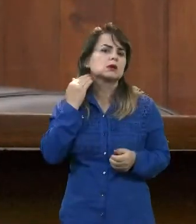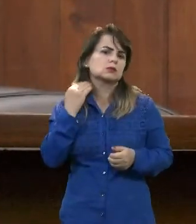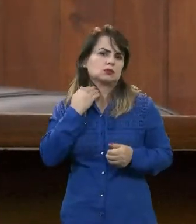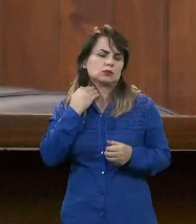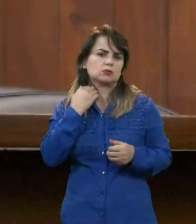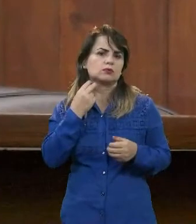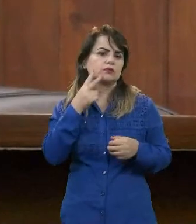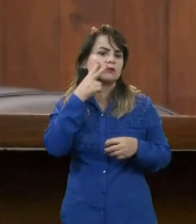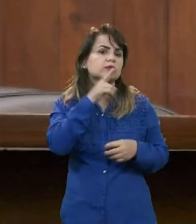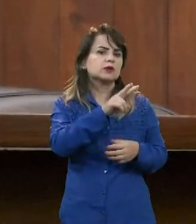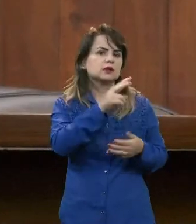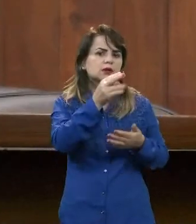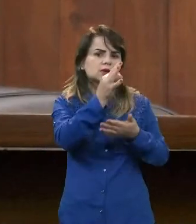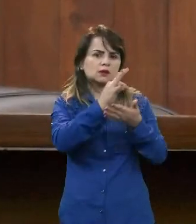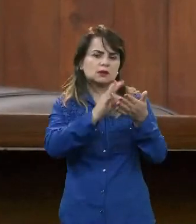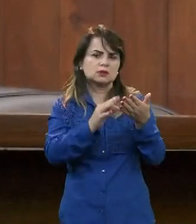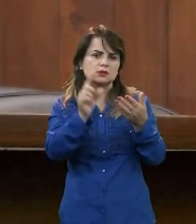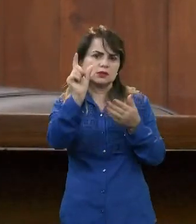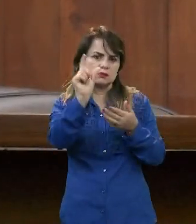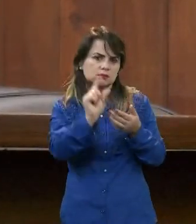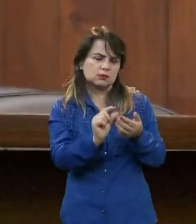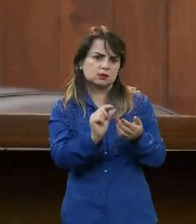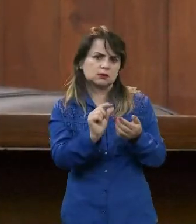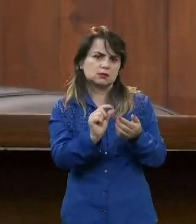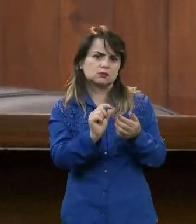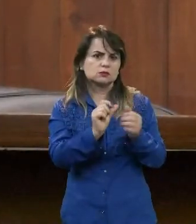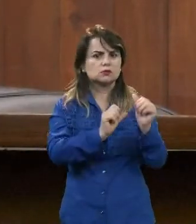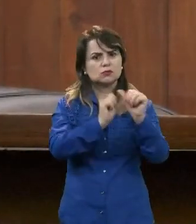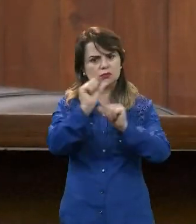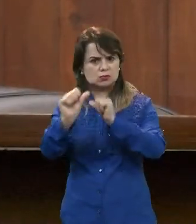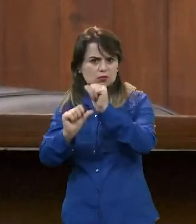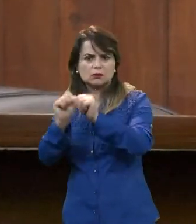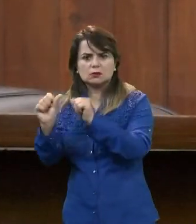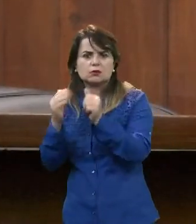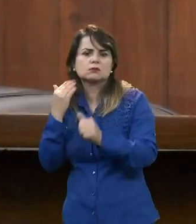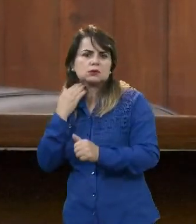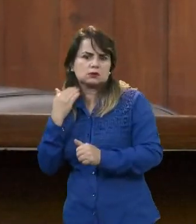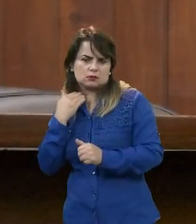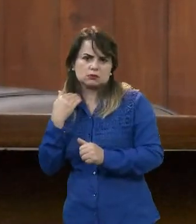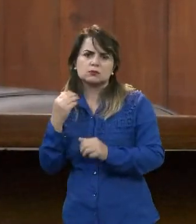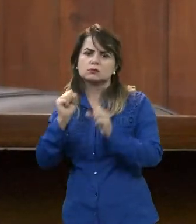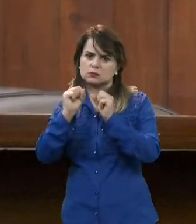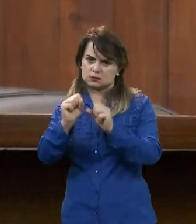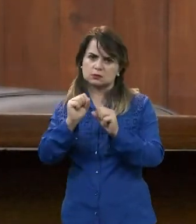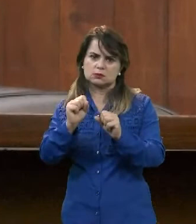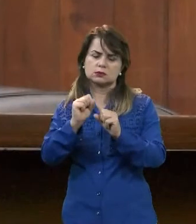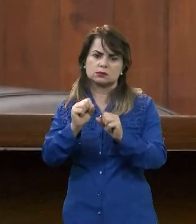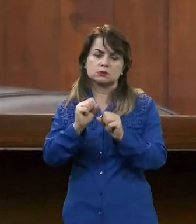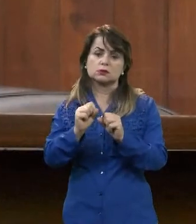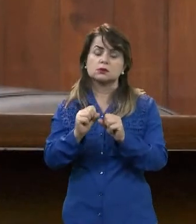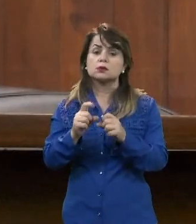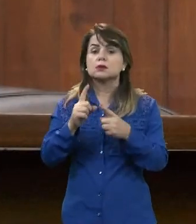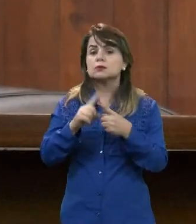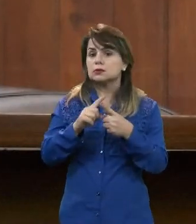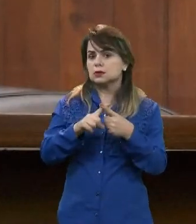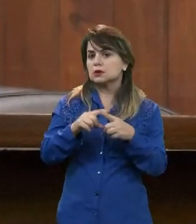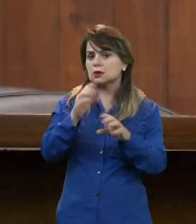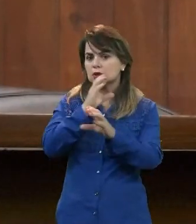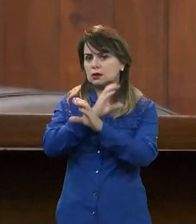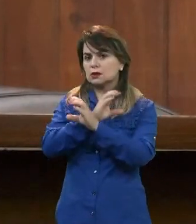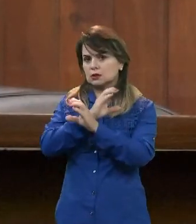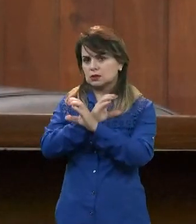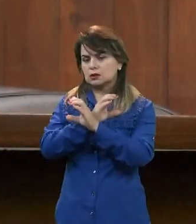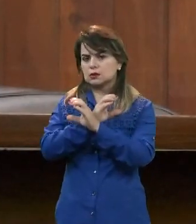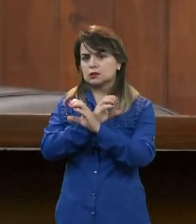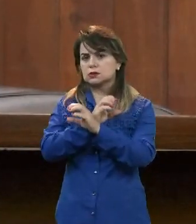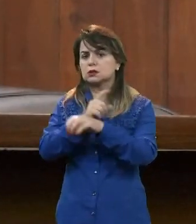da instituição que está oferecendo a melhor taxa, que é uma opção de se fazer, e hoje na Caixa já está também com essa possibilidade de carência de